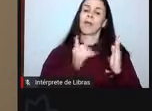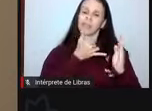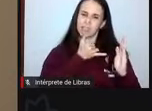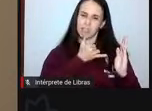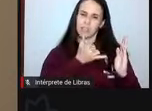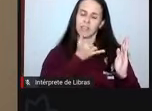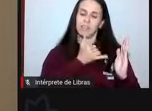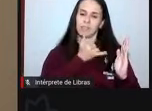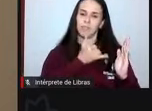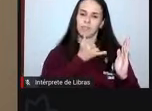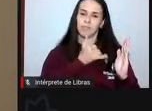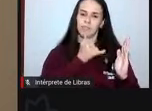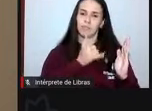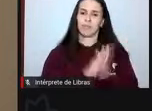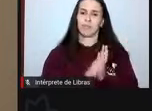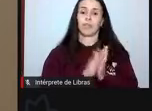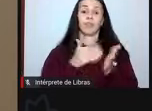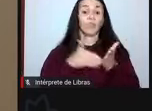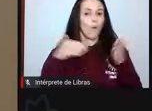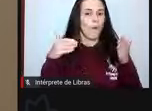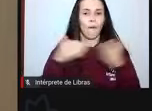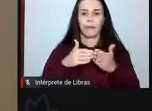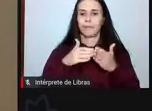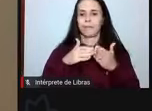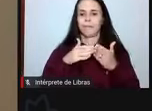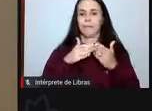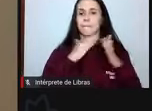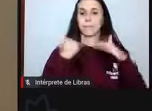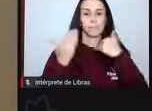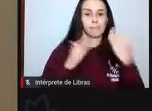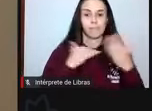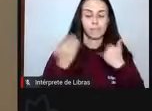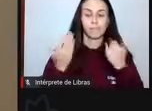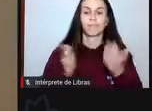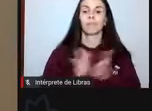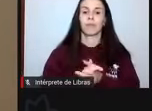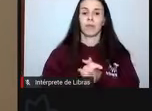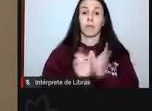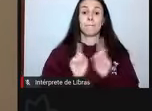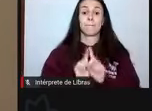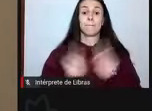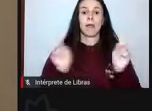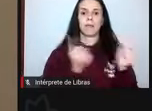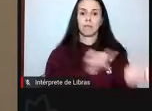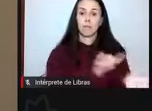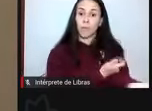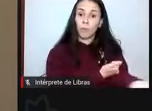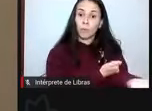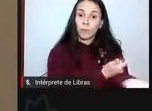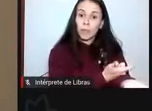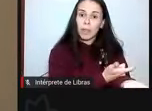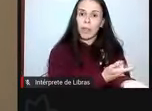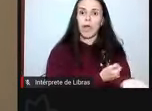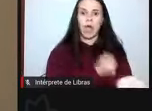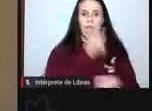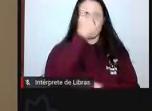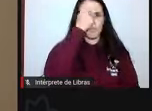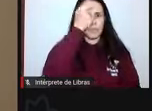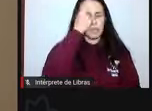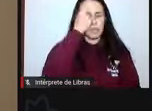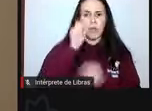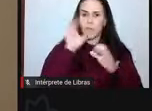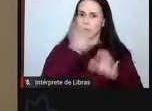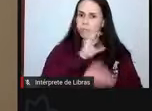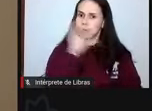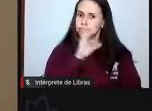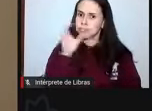todas as perdas que tivemos nesse período. Então, nessa parte de exames, a universidade se mobilizou para a